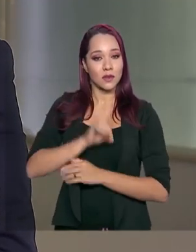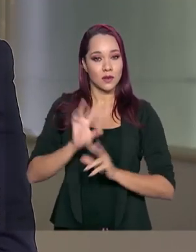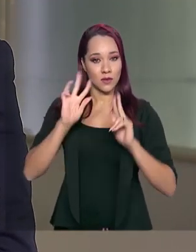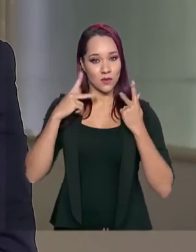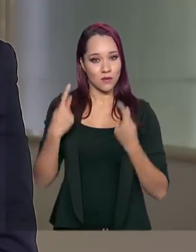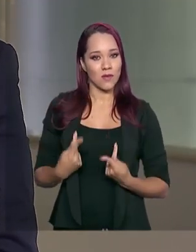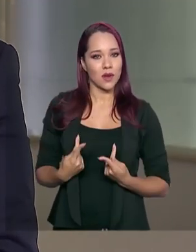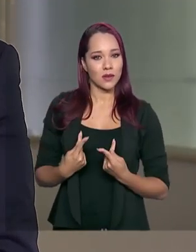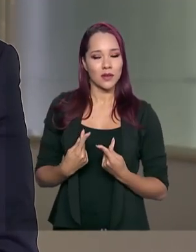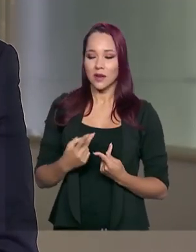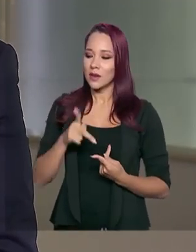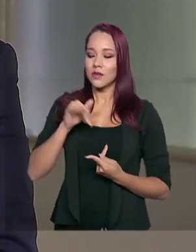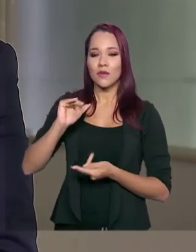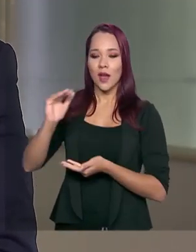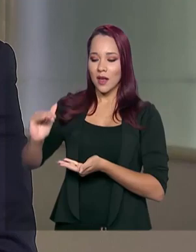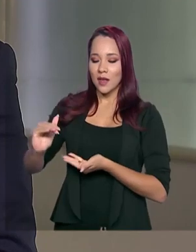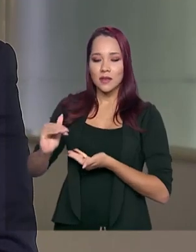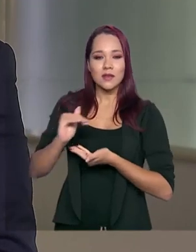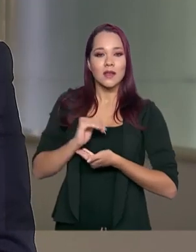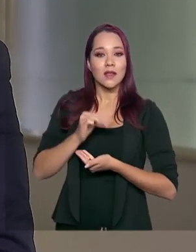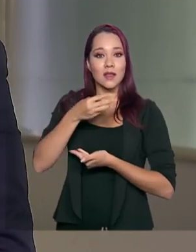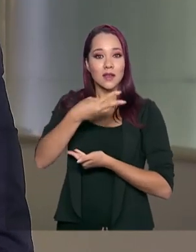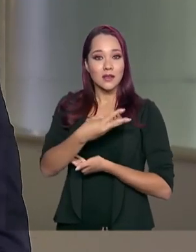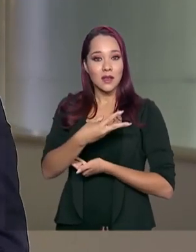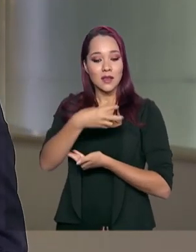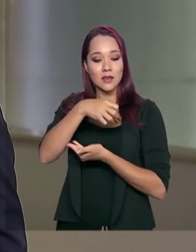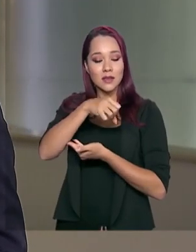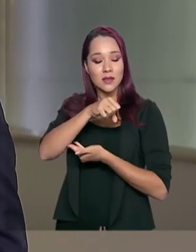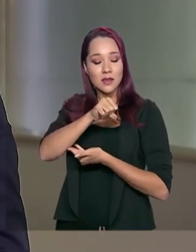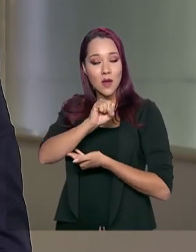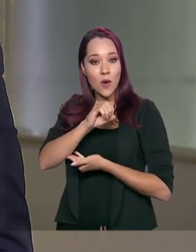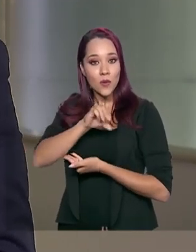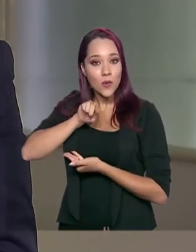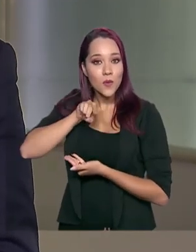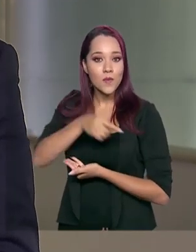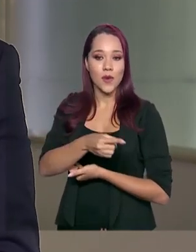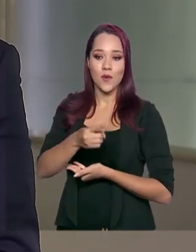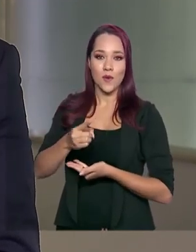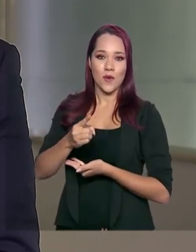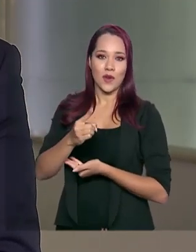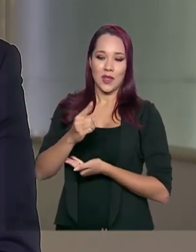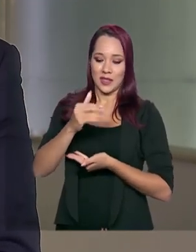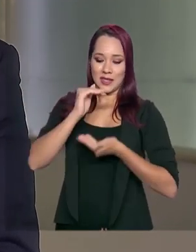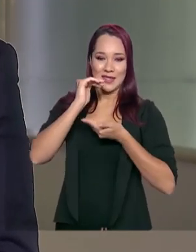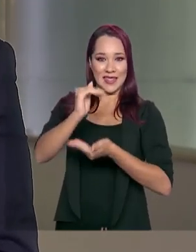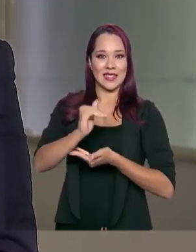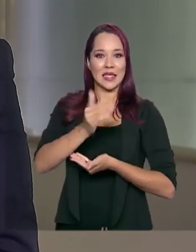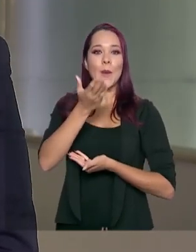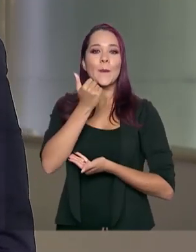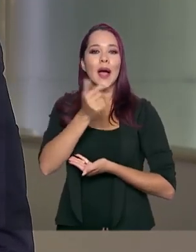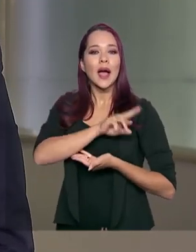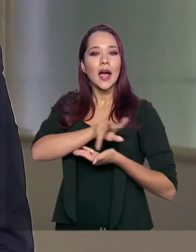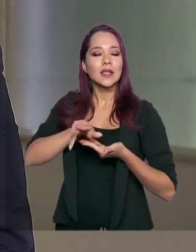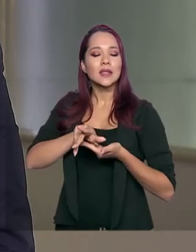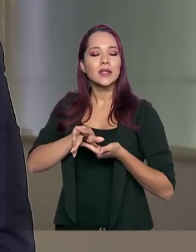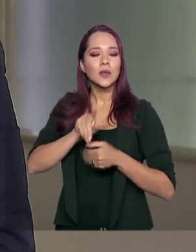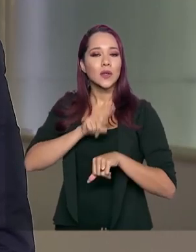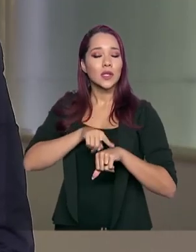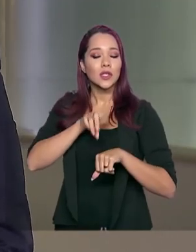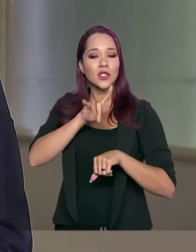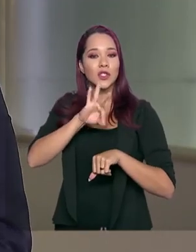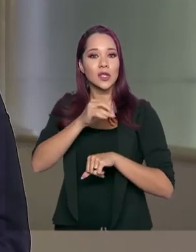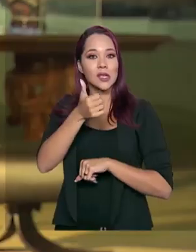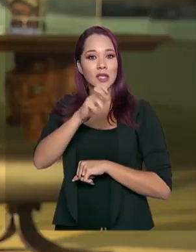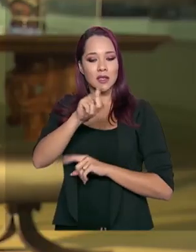pelo qual nós vamos receber 308 mil cestas básicas agora, com a previsão a partir do dia